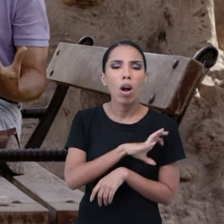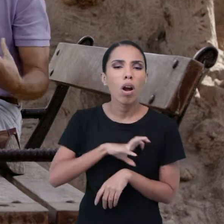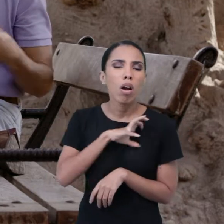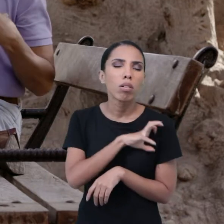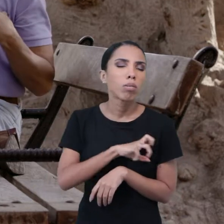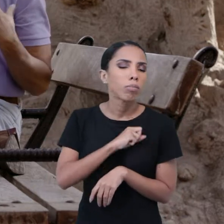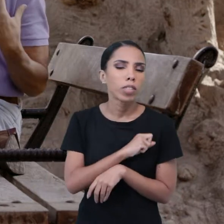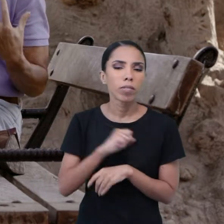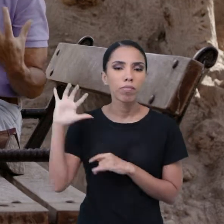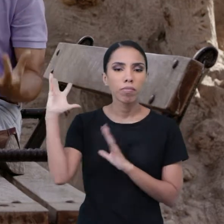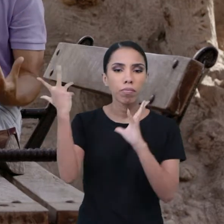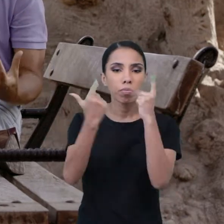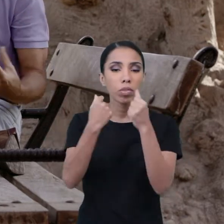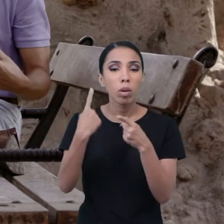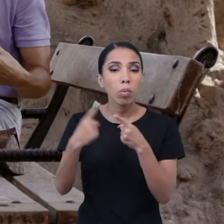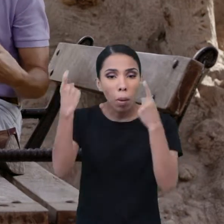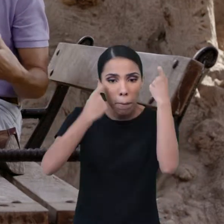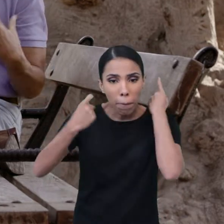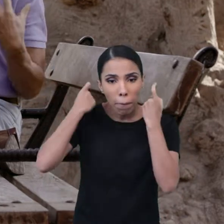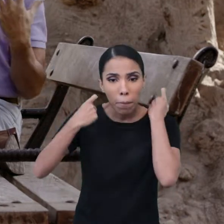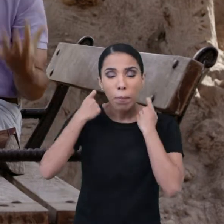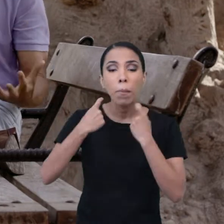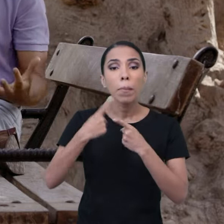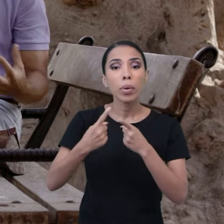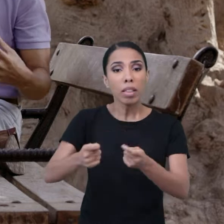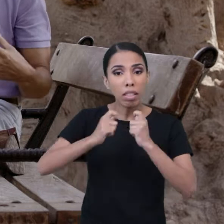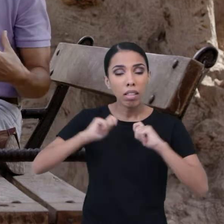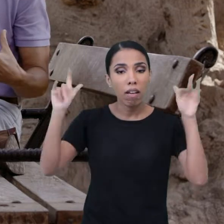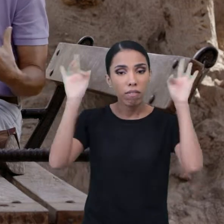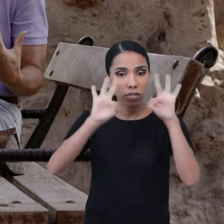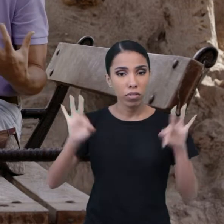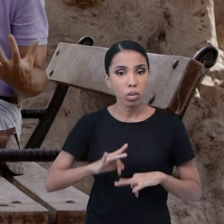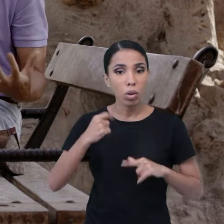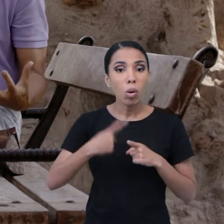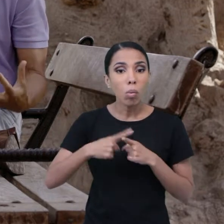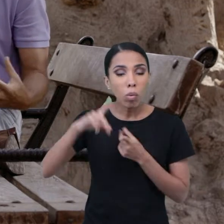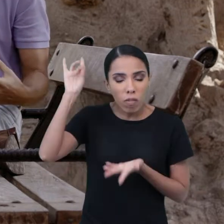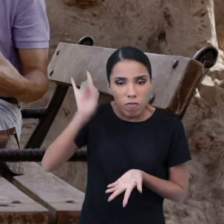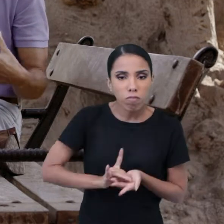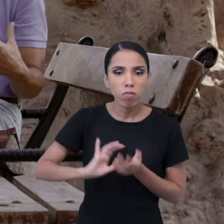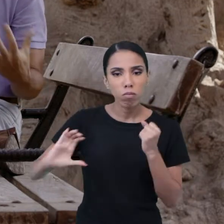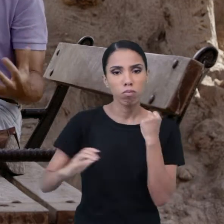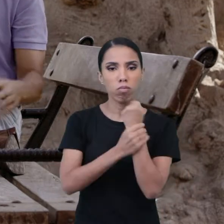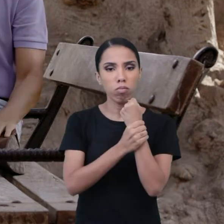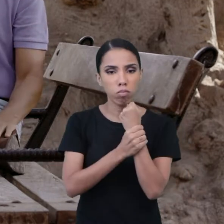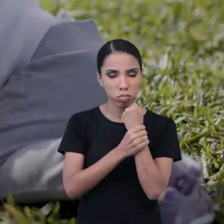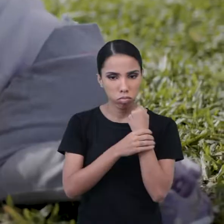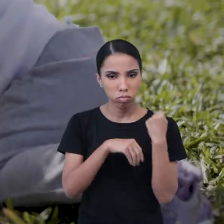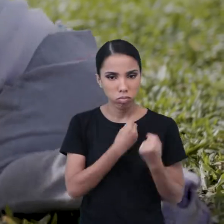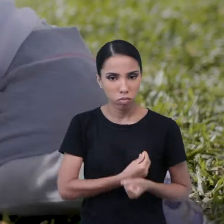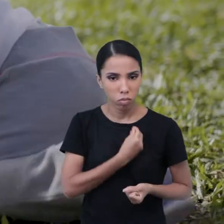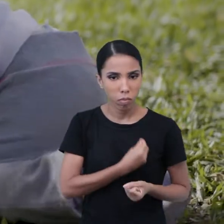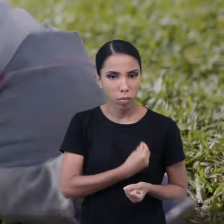eu amo tanto a natureza, que me preocupo tanto com ela, que ela me faz tão feliz e que realmente me sinto seguro, me sinto bem